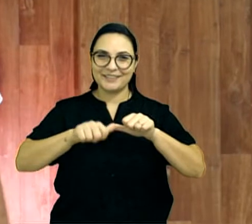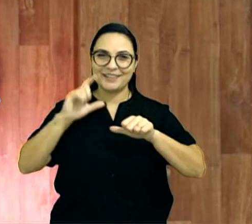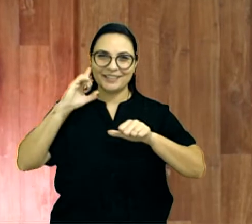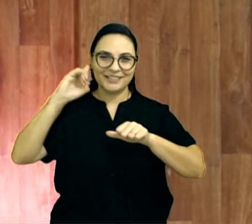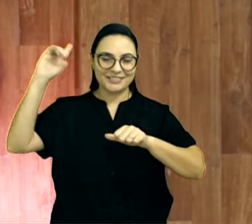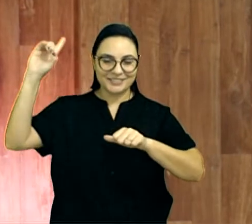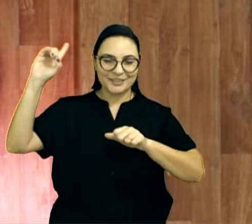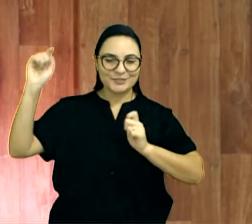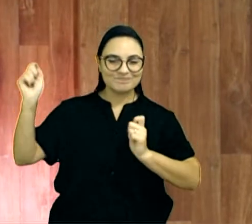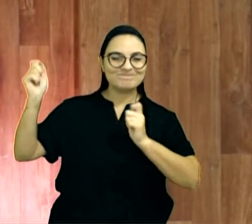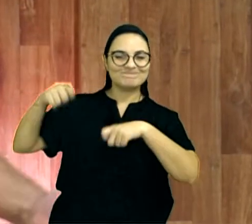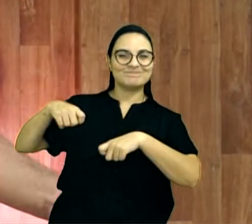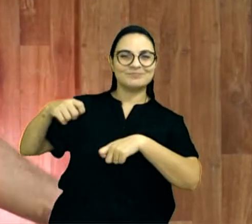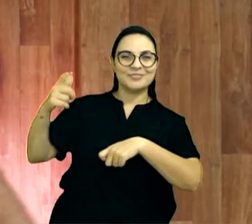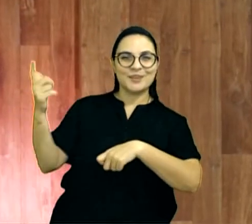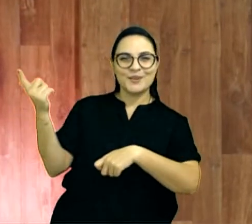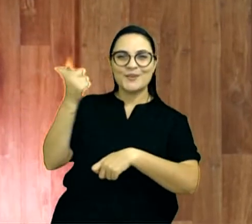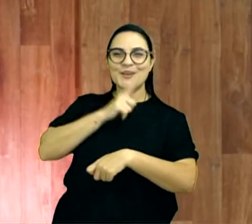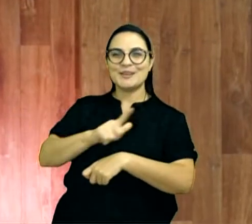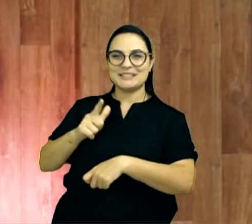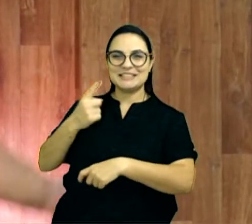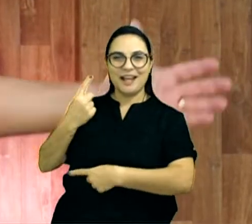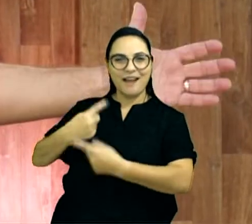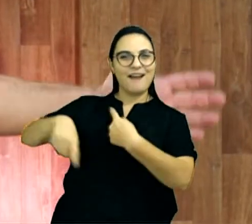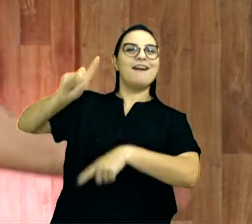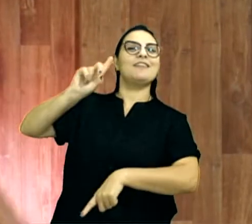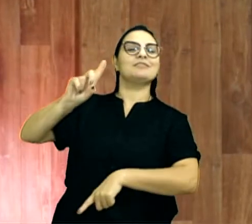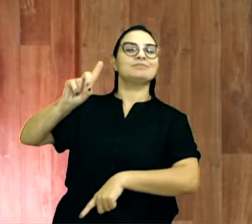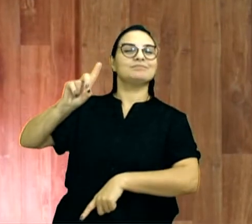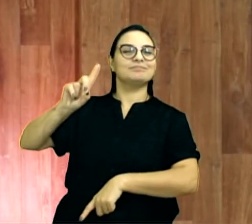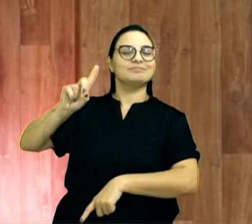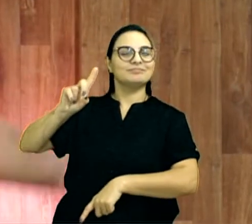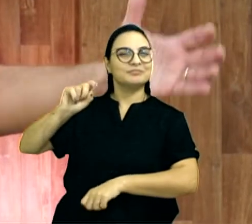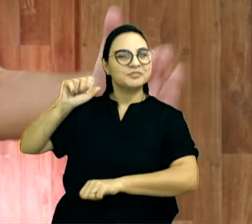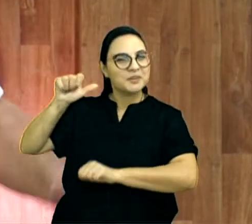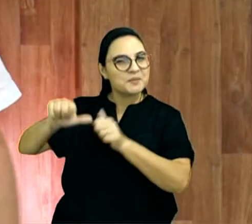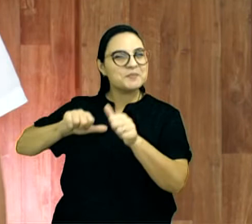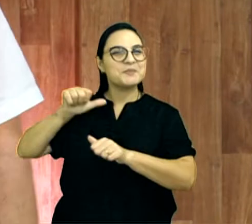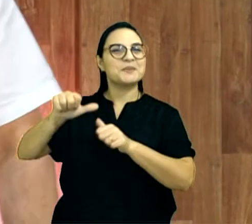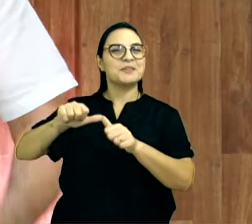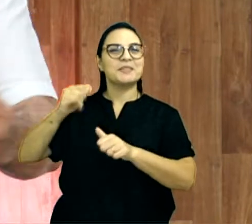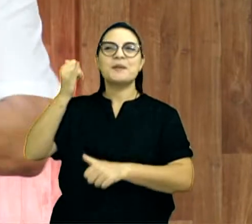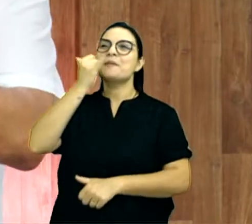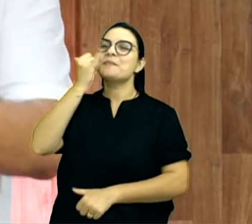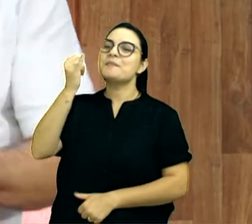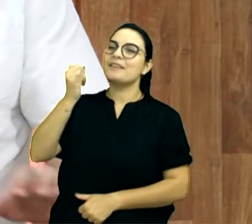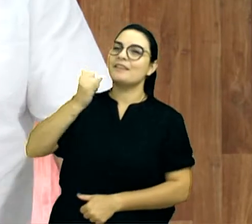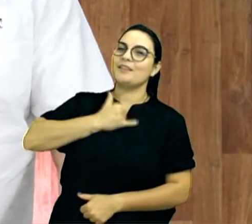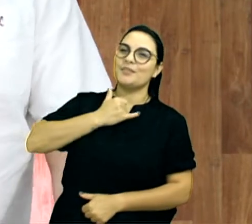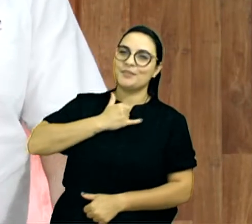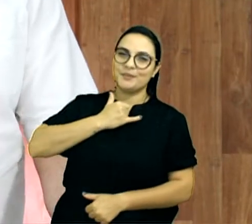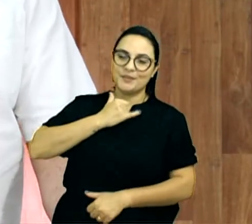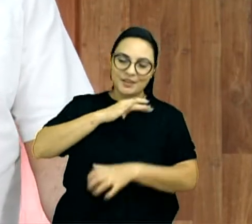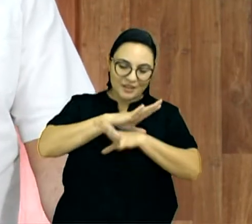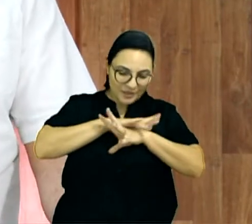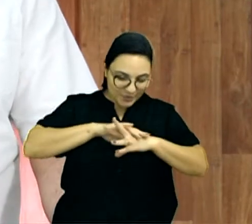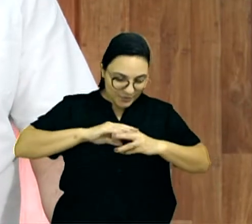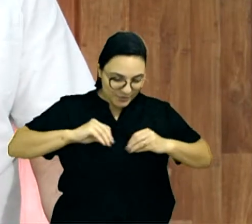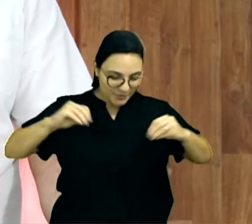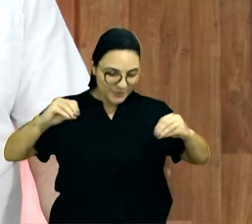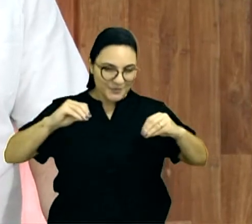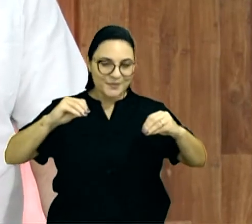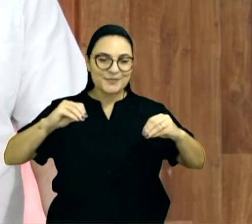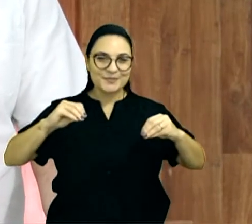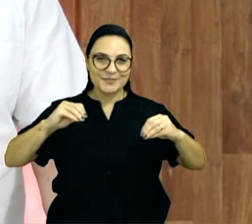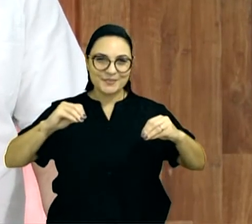transforma, e muda, que perdoa, que sara, que transforma, em